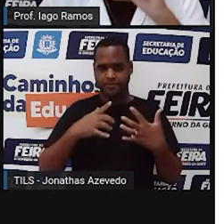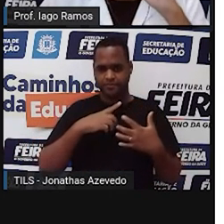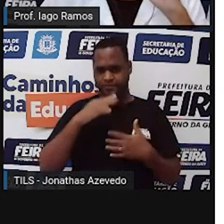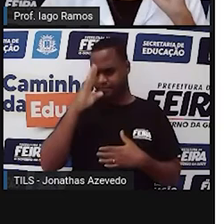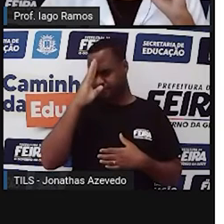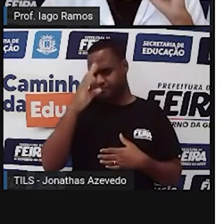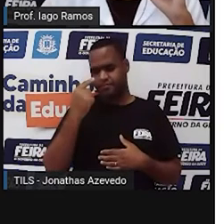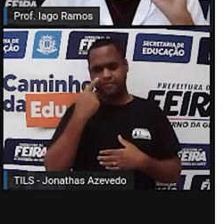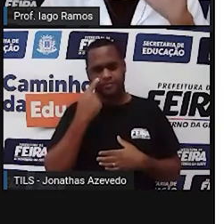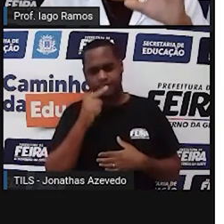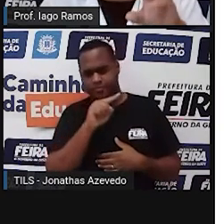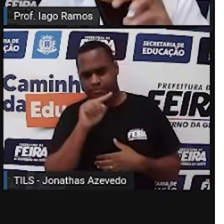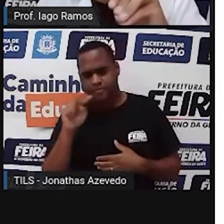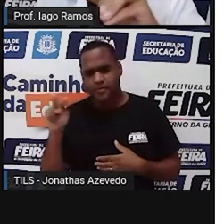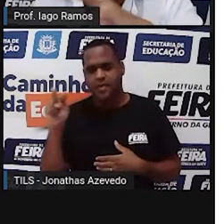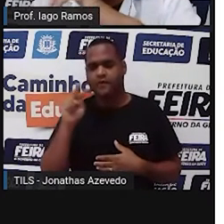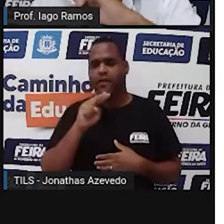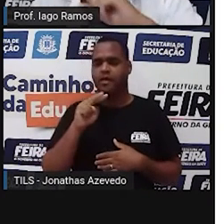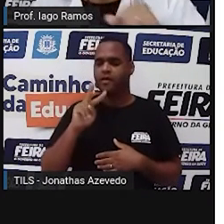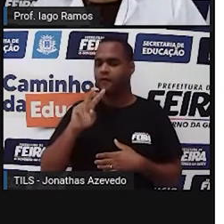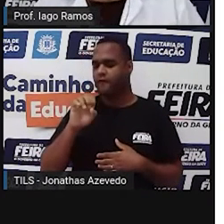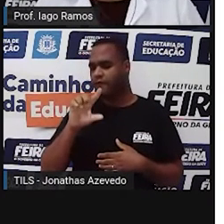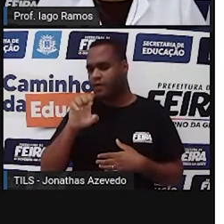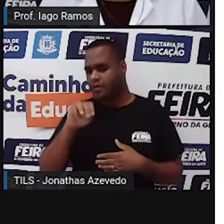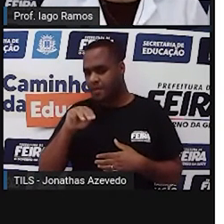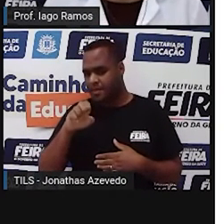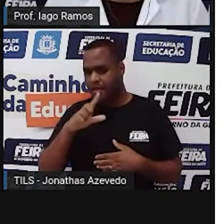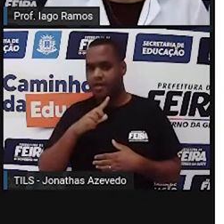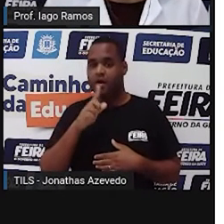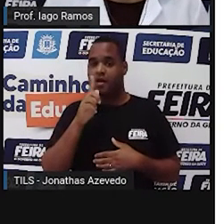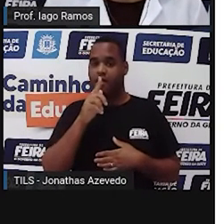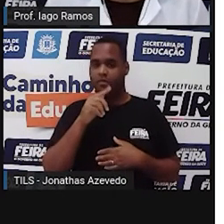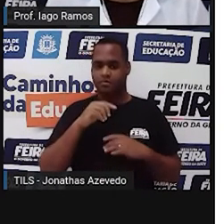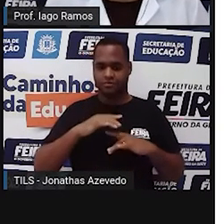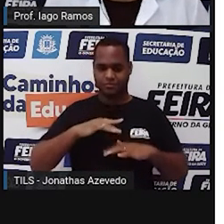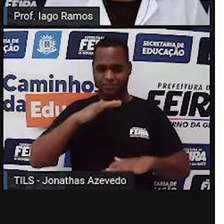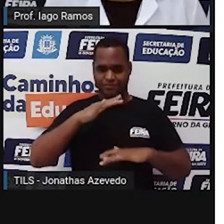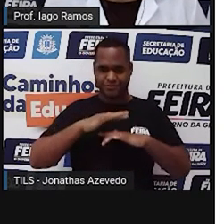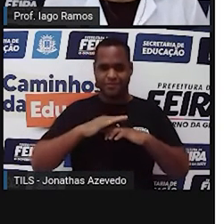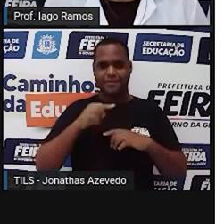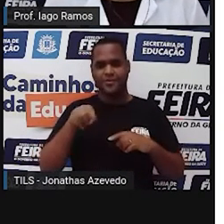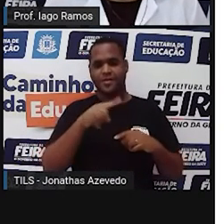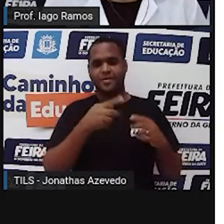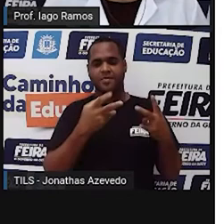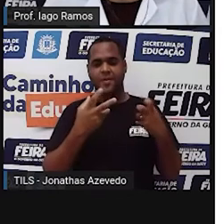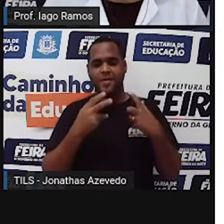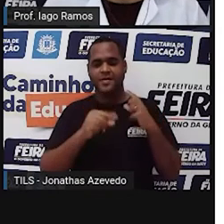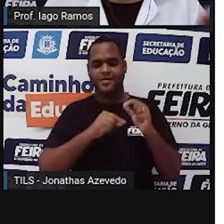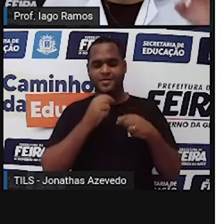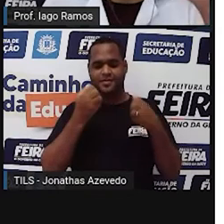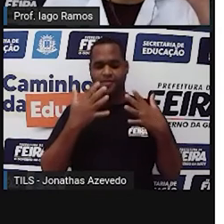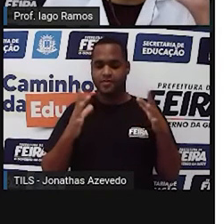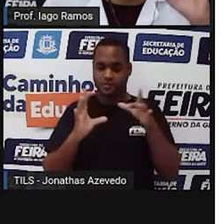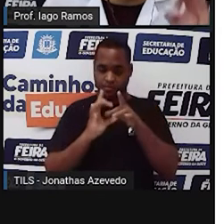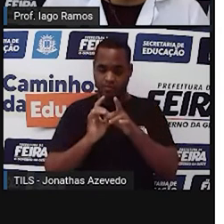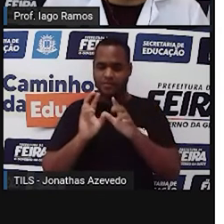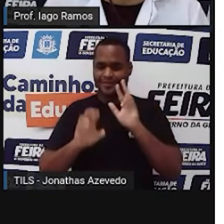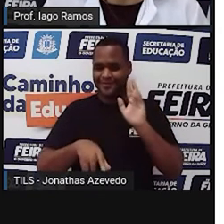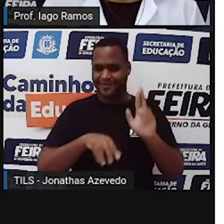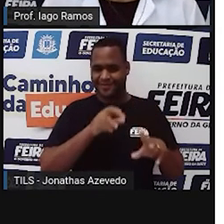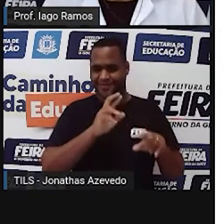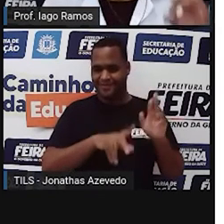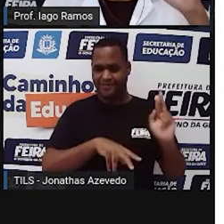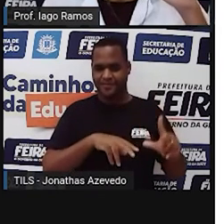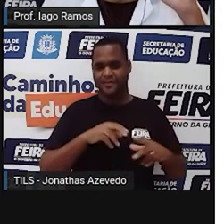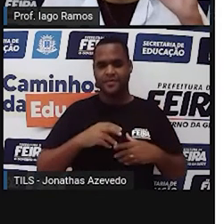olha para esse volume de água em cada usina hidrelétrica, a gente percebe que estão em unidades diferentes.